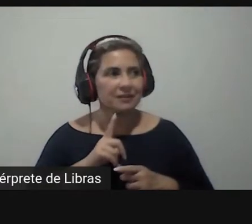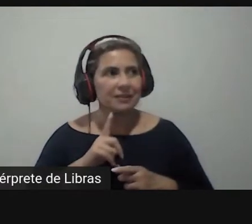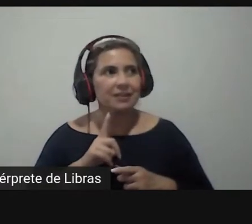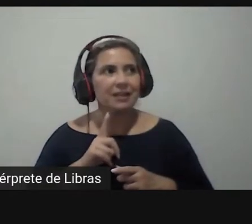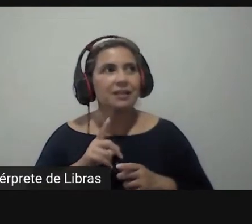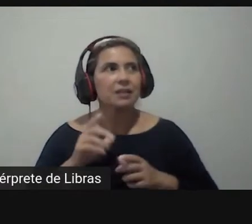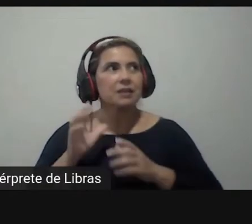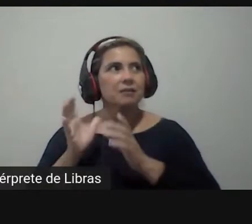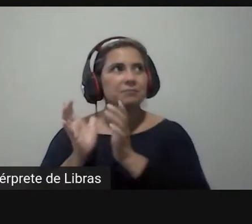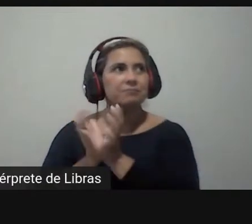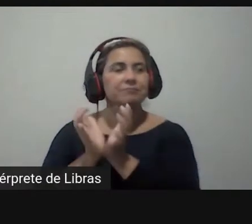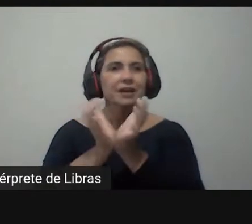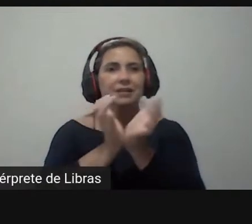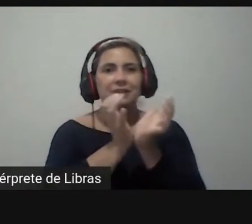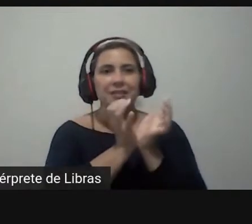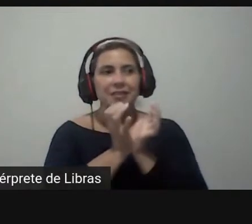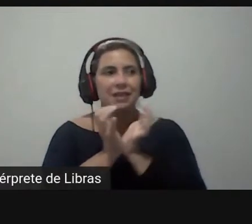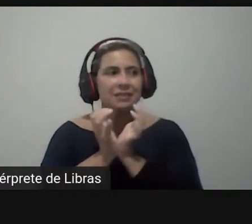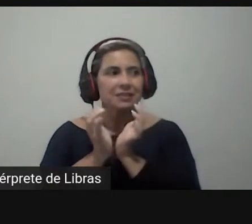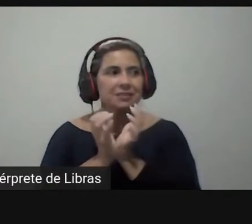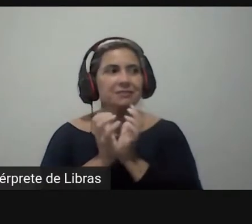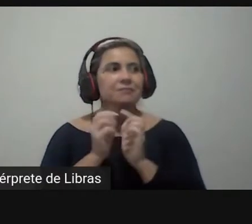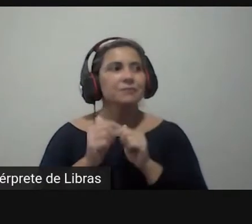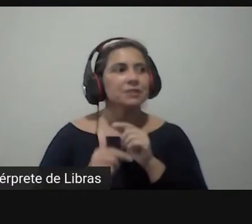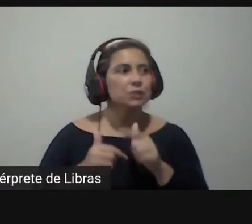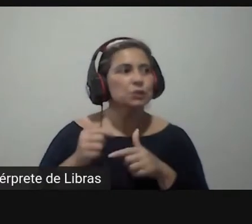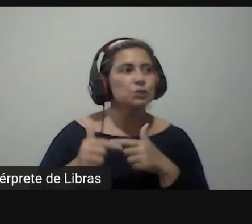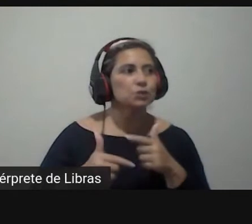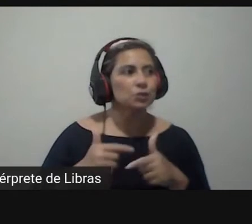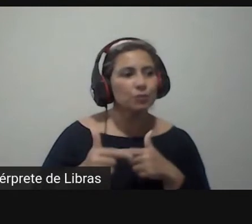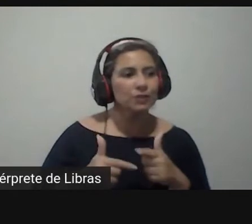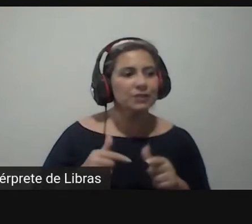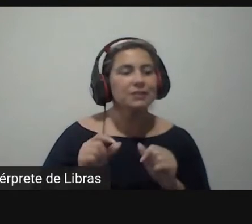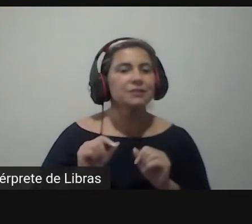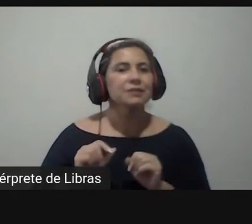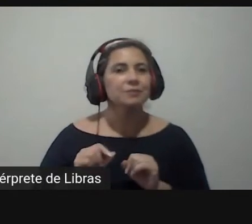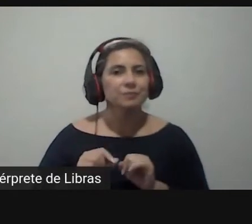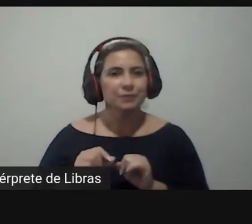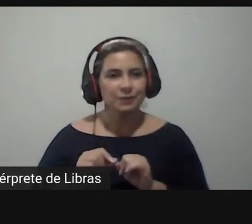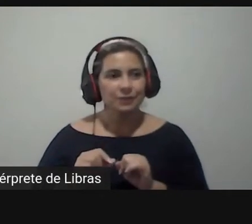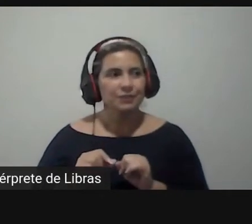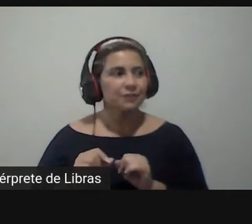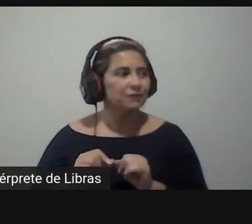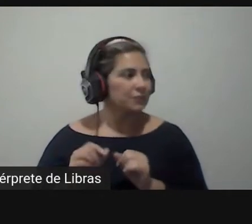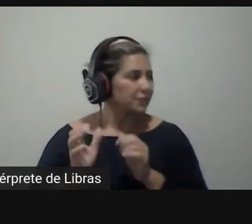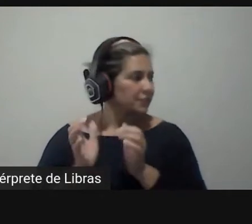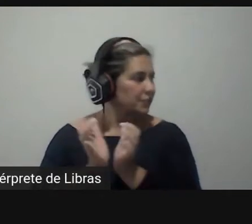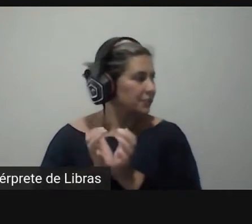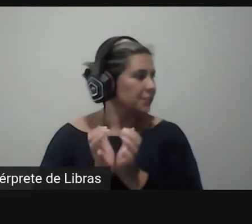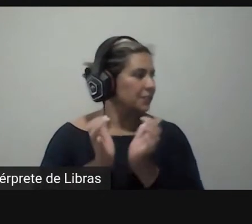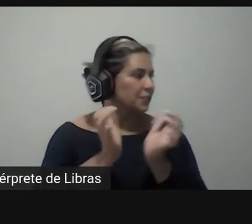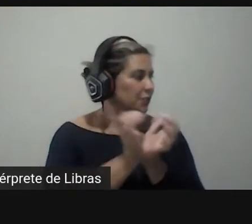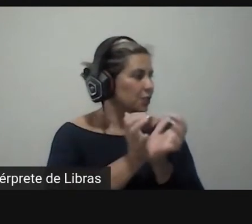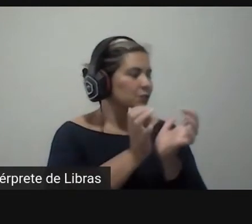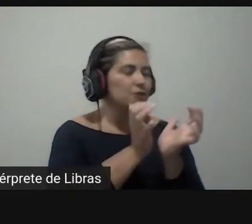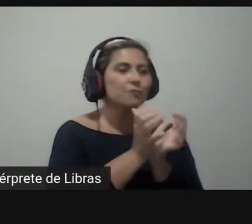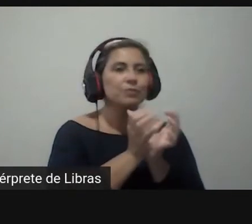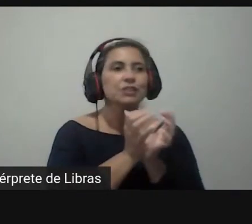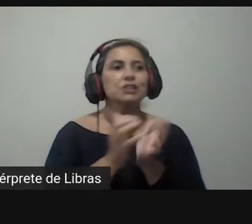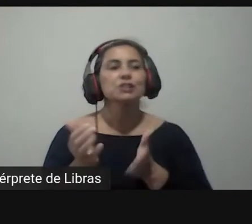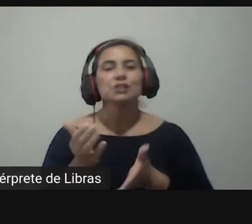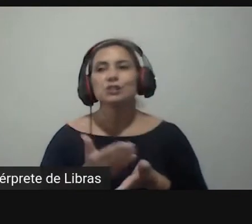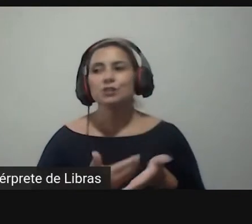determinada equipe a execução de atividades que são realizadas em equipe a distinção